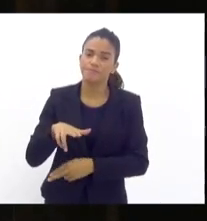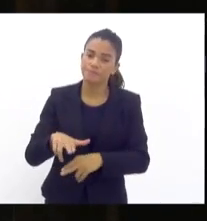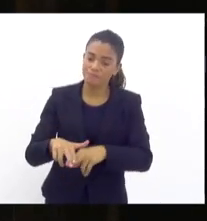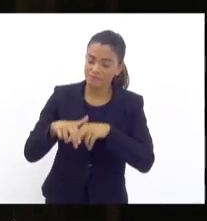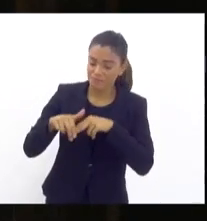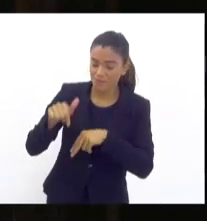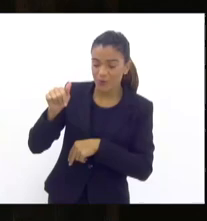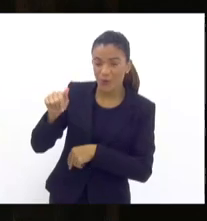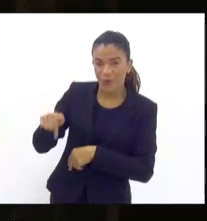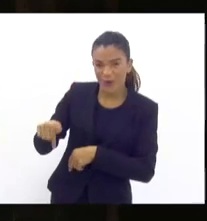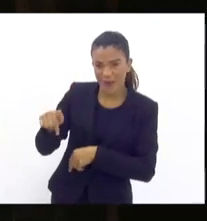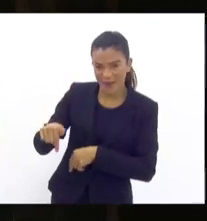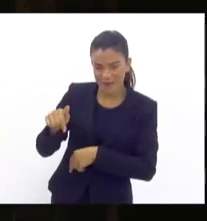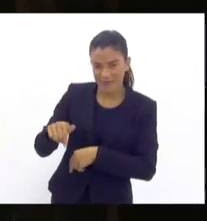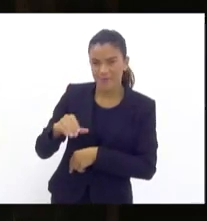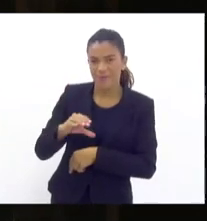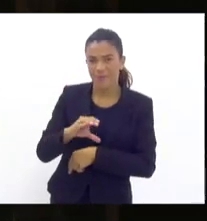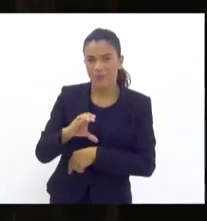divergência de